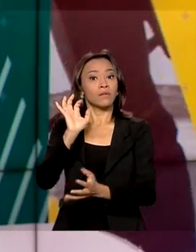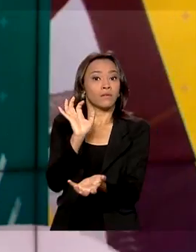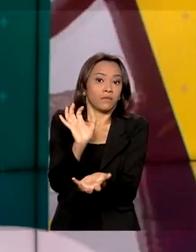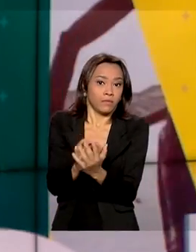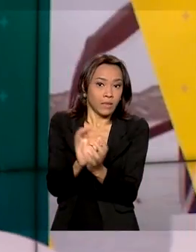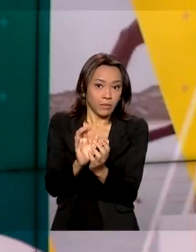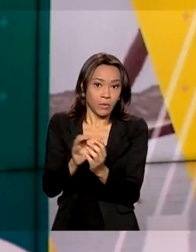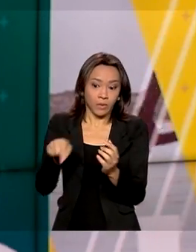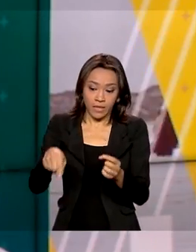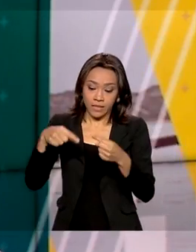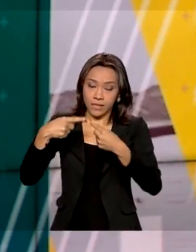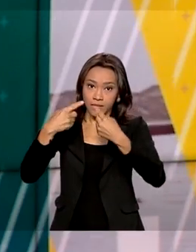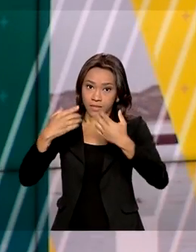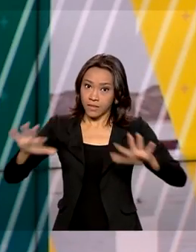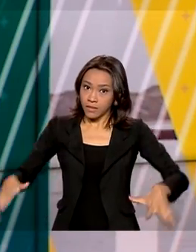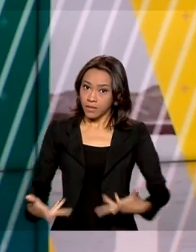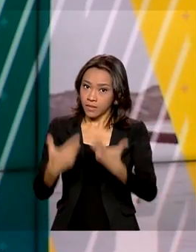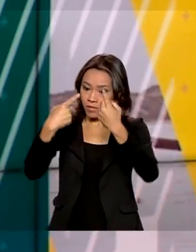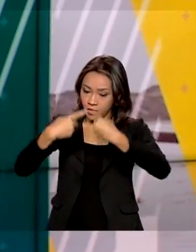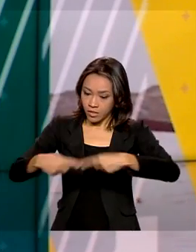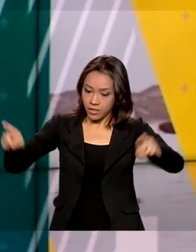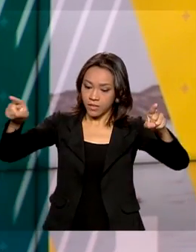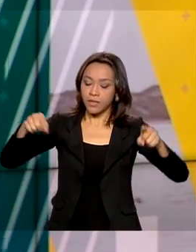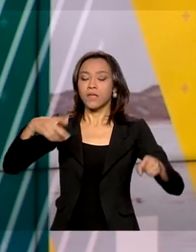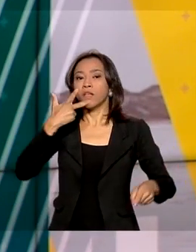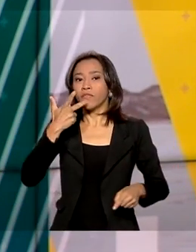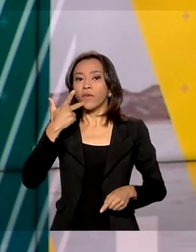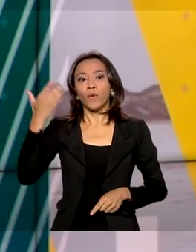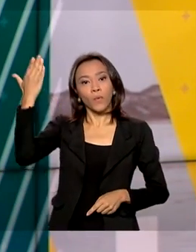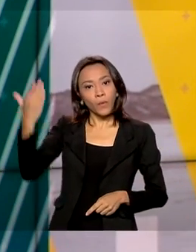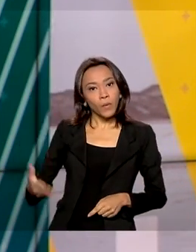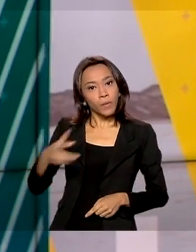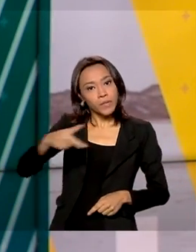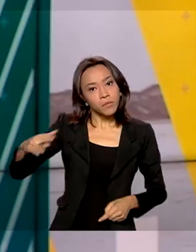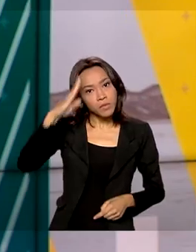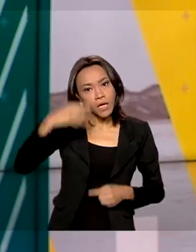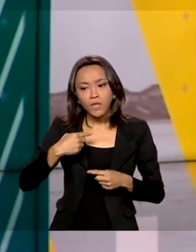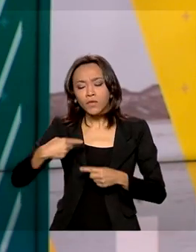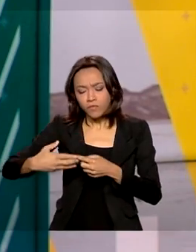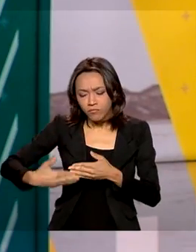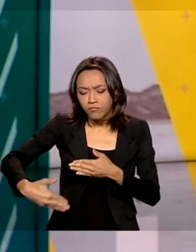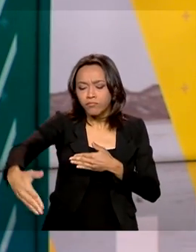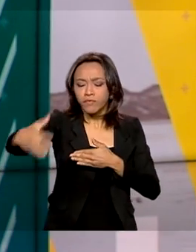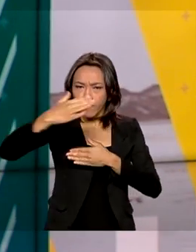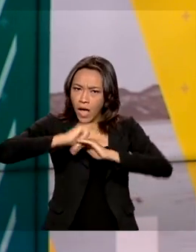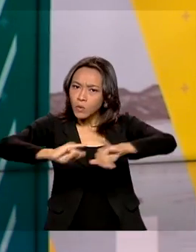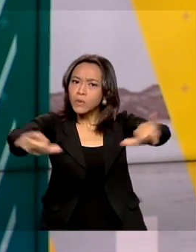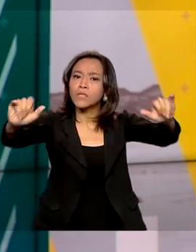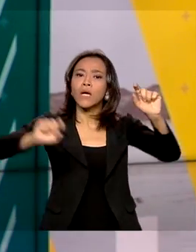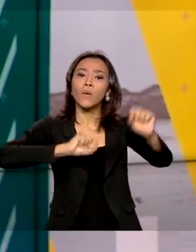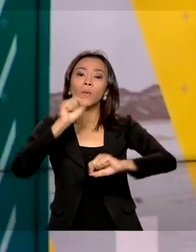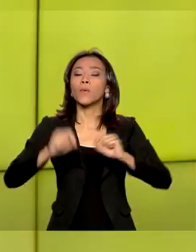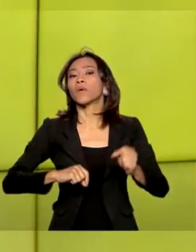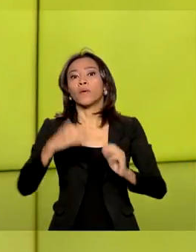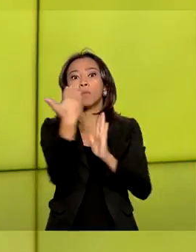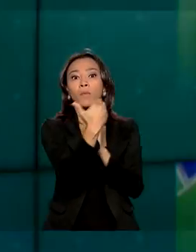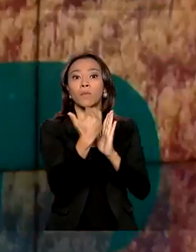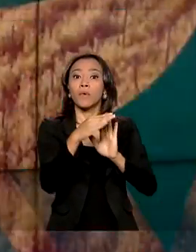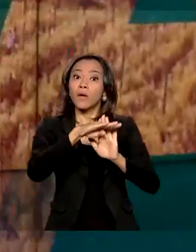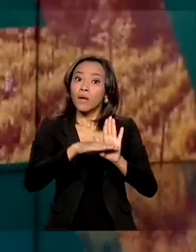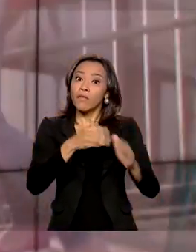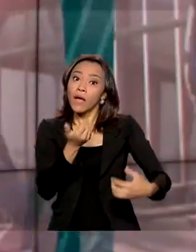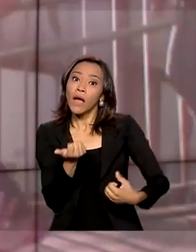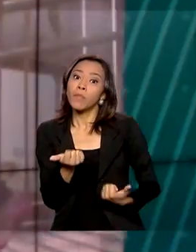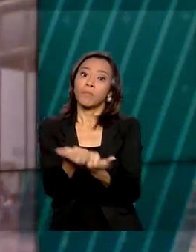ramal do Agreste, o presidente Jair Bolsonaro disse que nos próximos dias será anunciada a medida que vai beneficiar os caminhoneiros